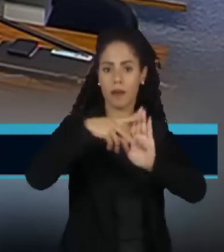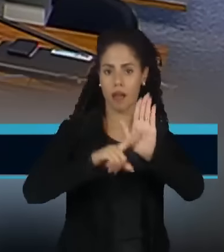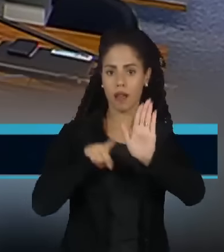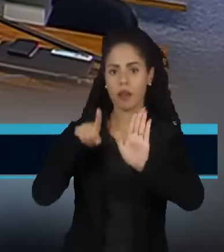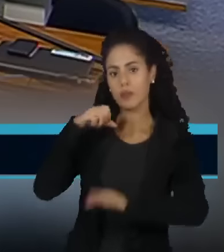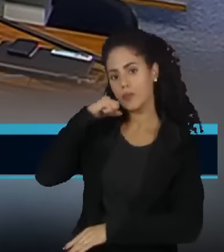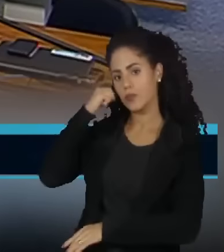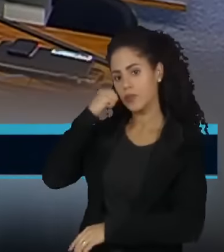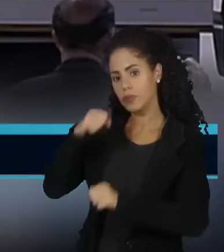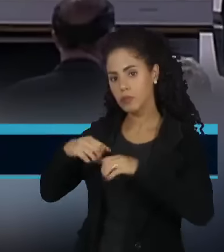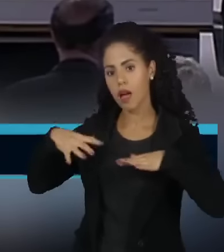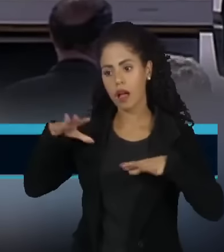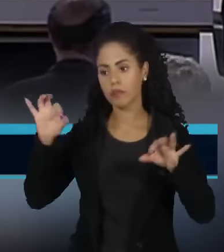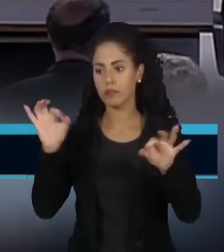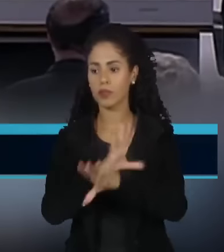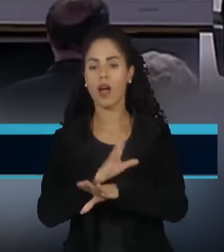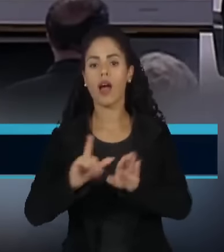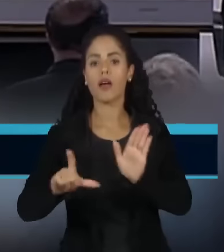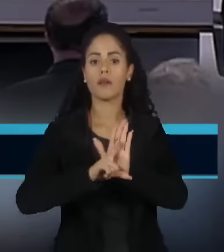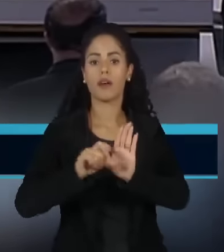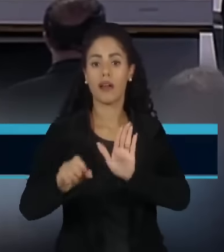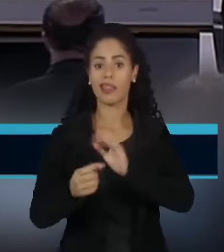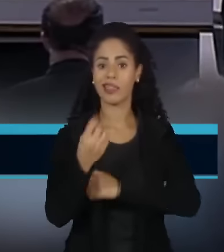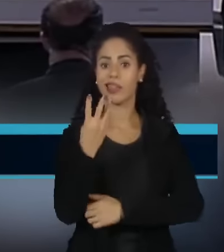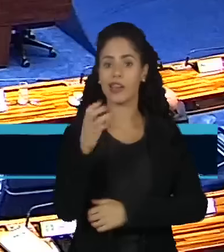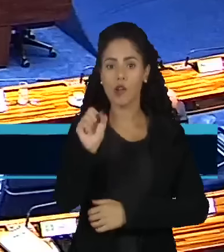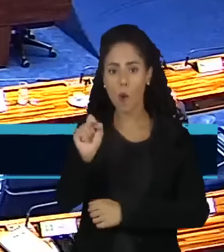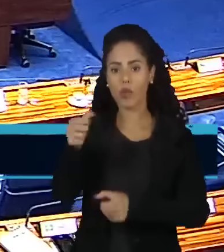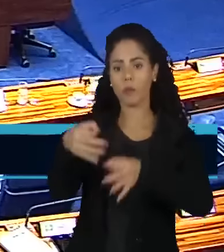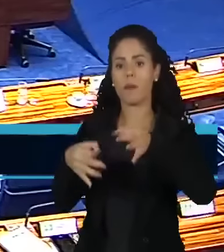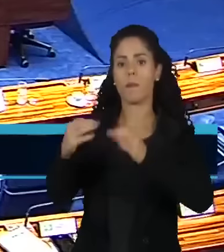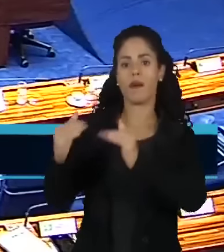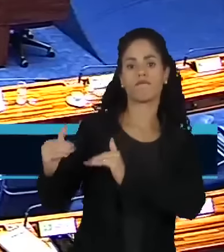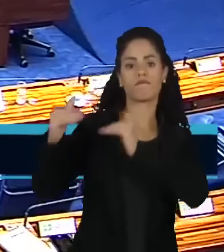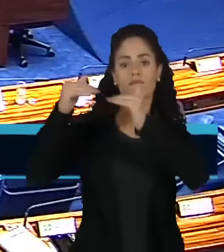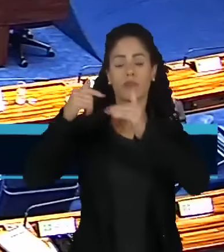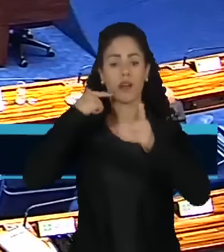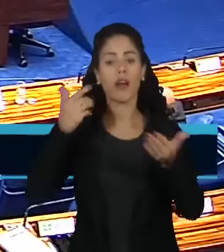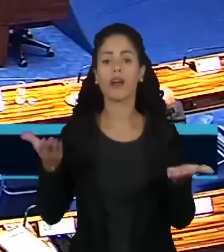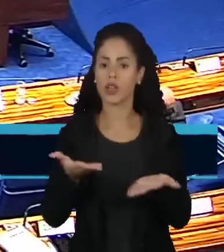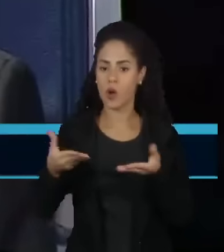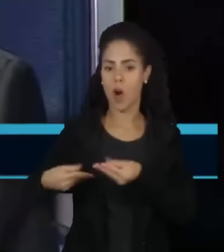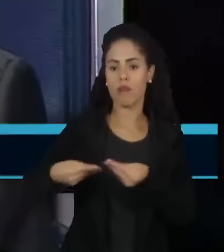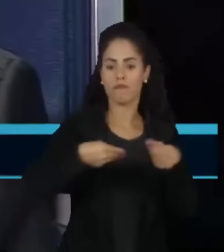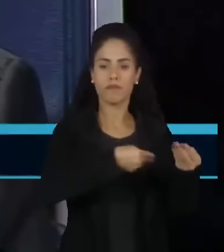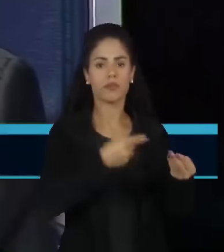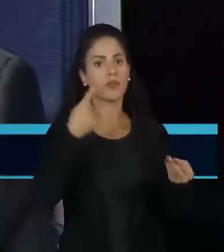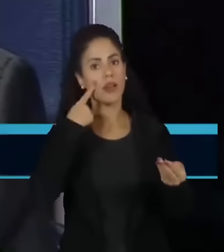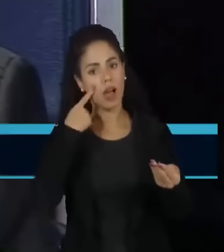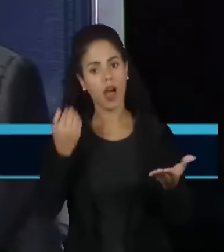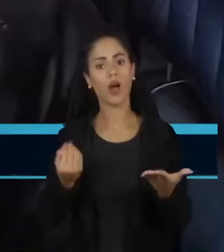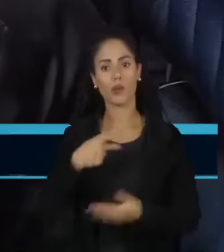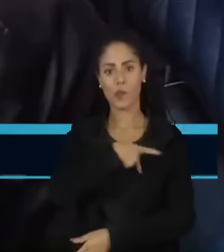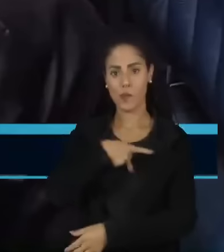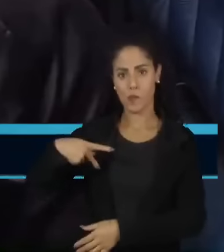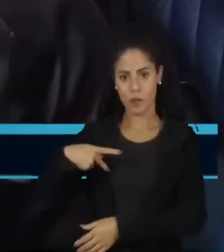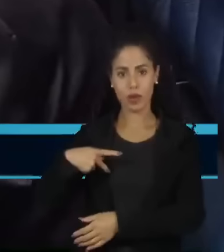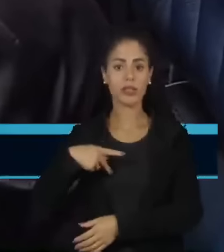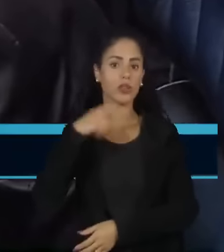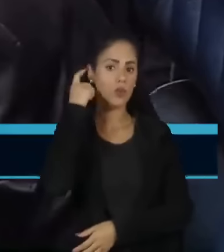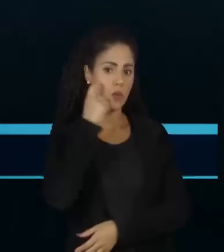no Senado foi concluída por um grupo de 38 juristas e agora vai para a apreciação do presidente da Casa,